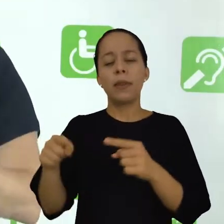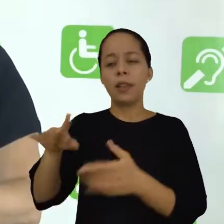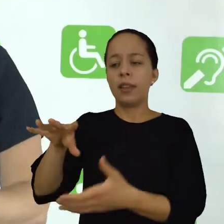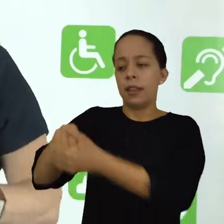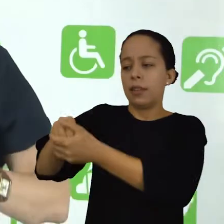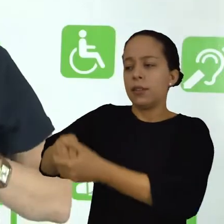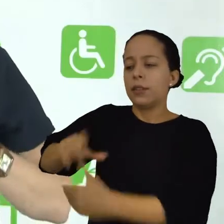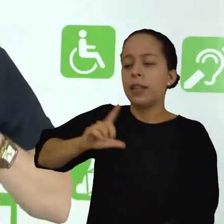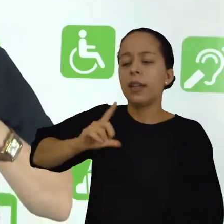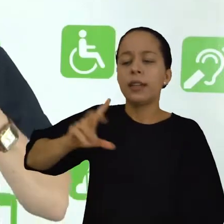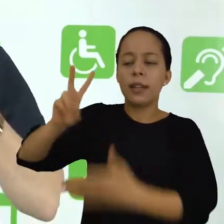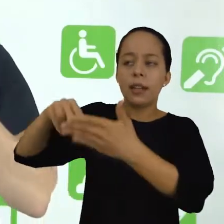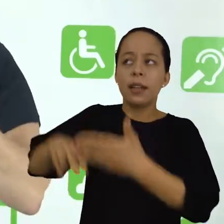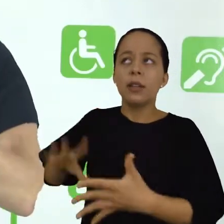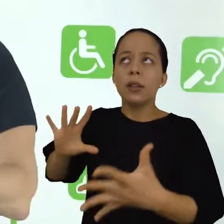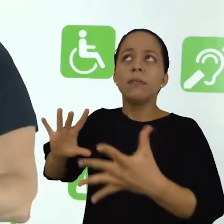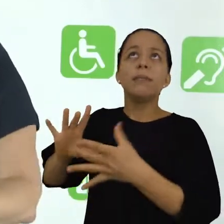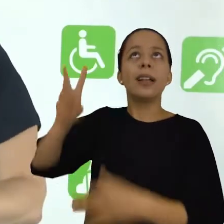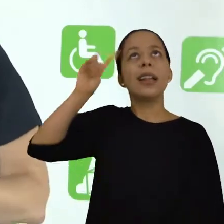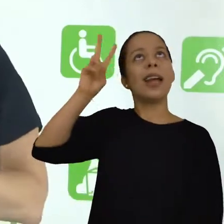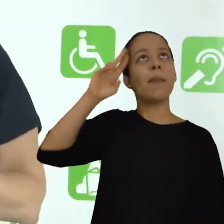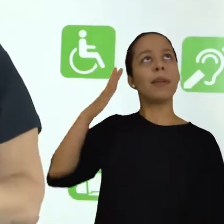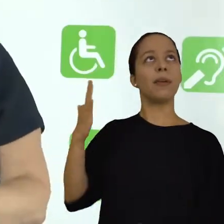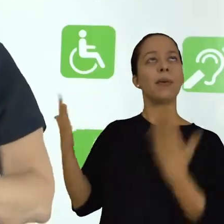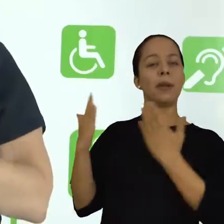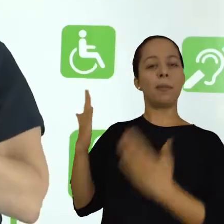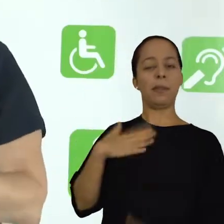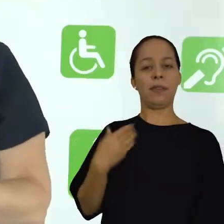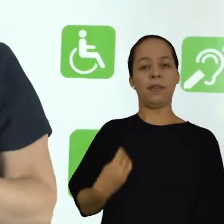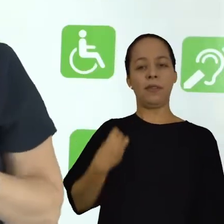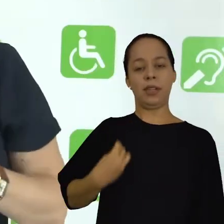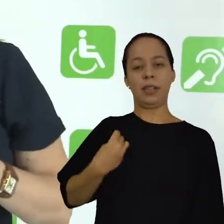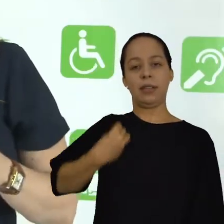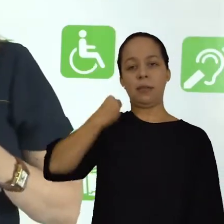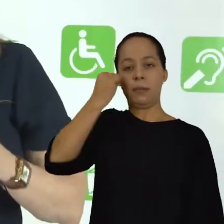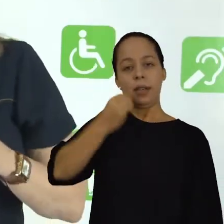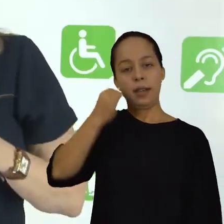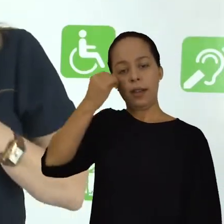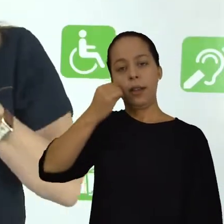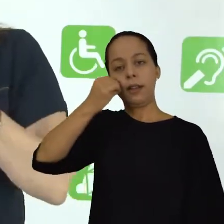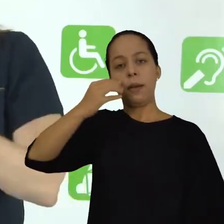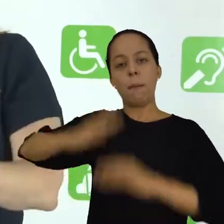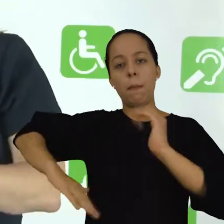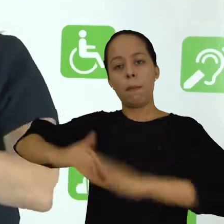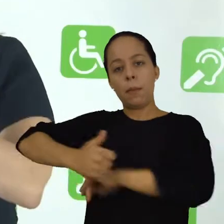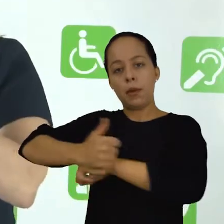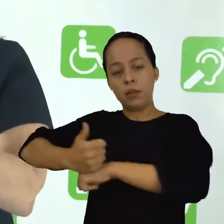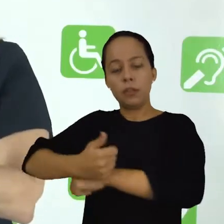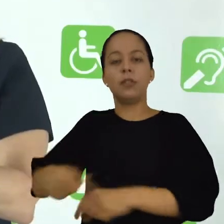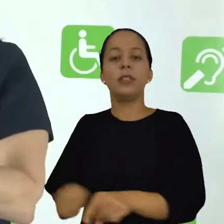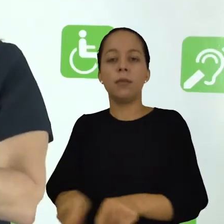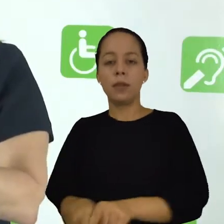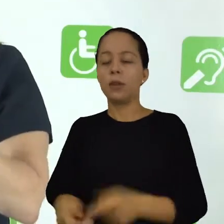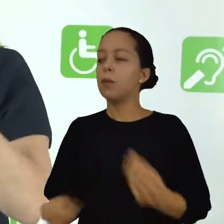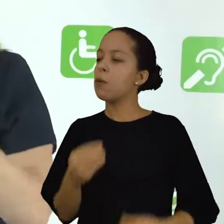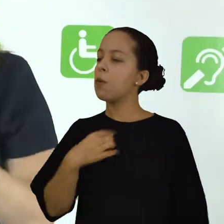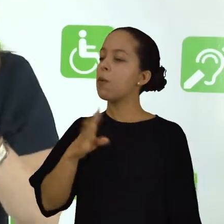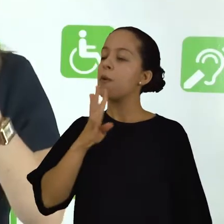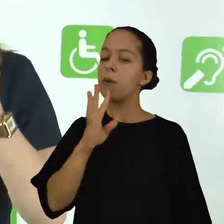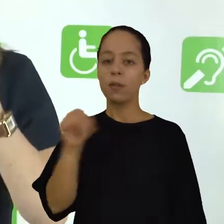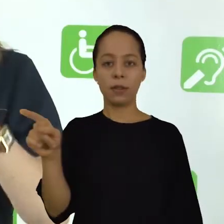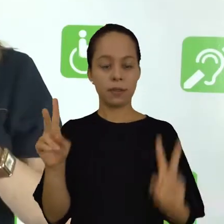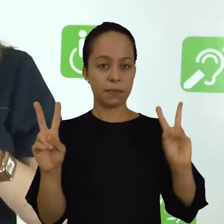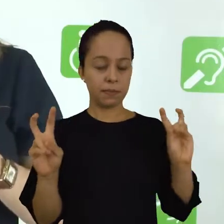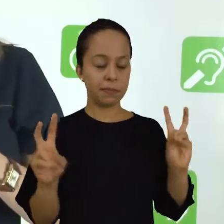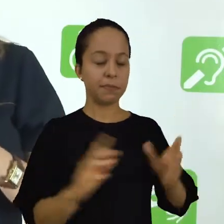leituras, à sua experiência profissional, pessoal, os seus conhecimentos sobre o assunto. E,